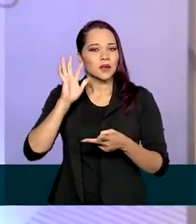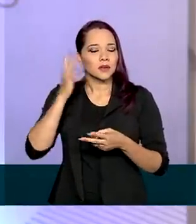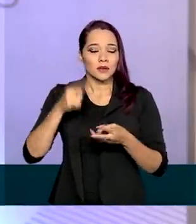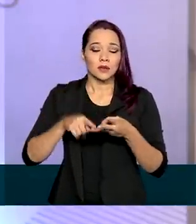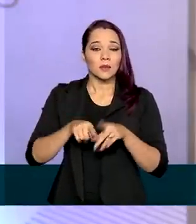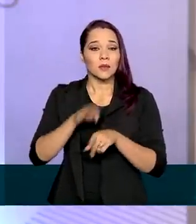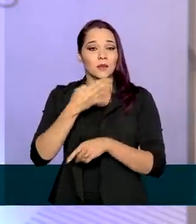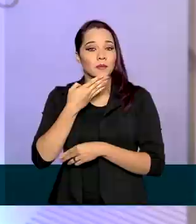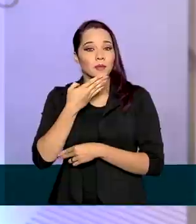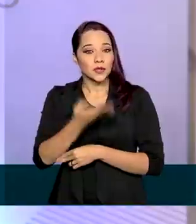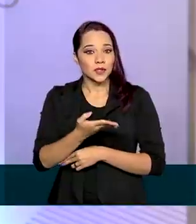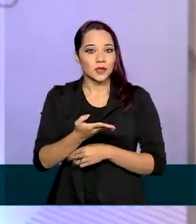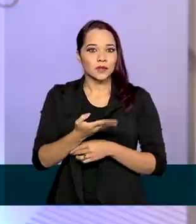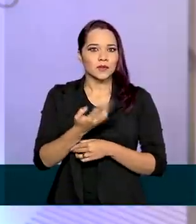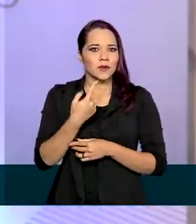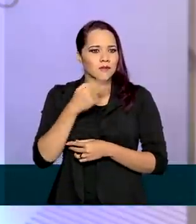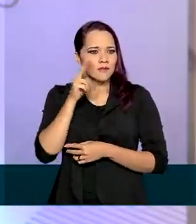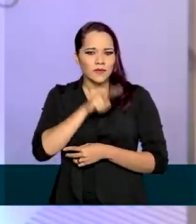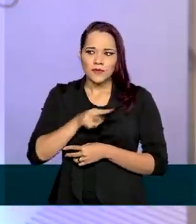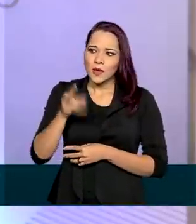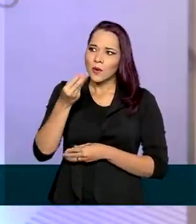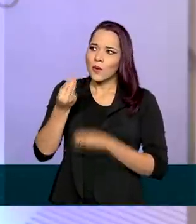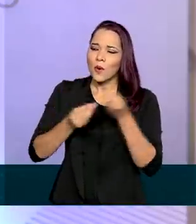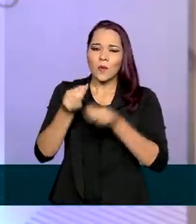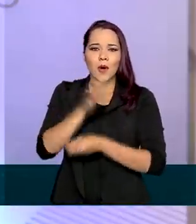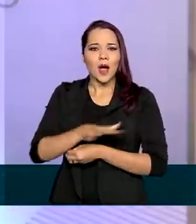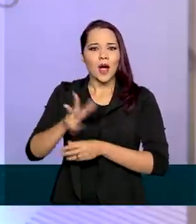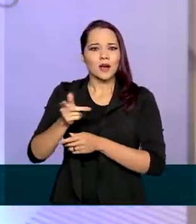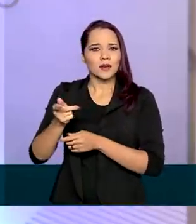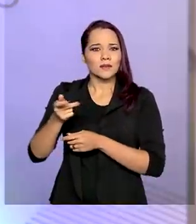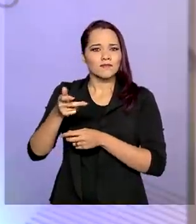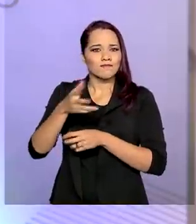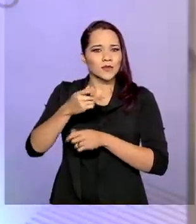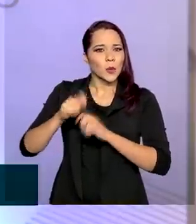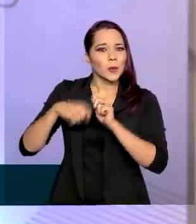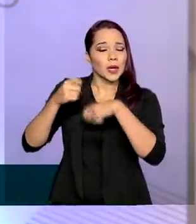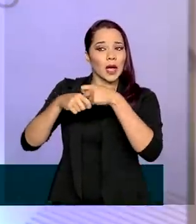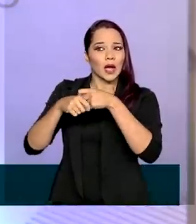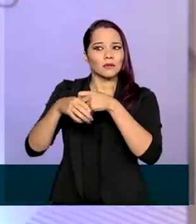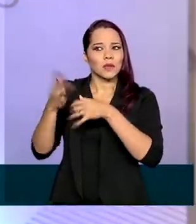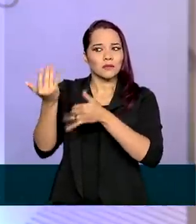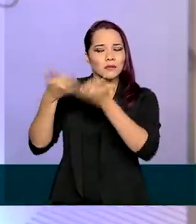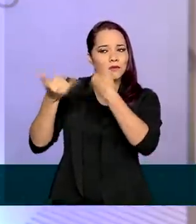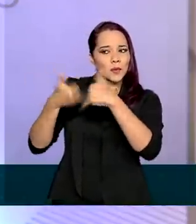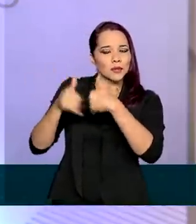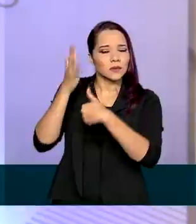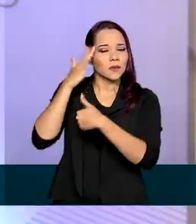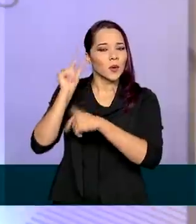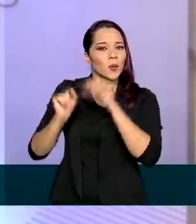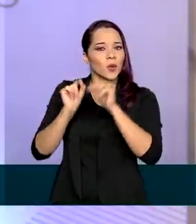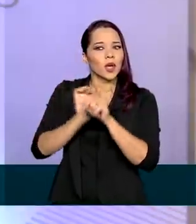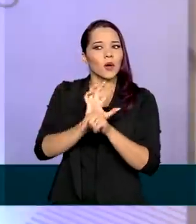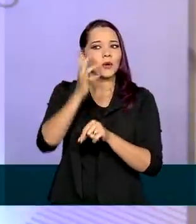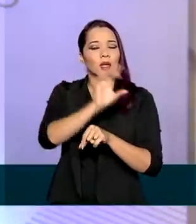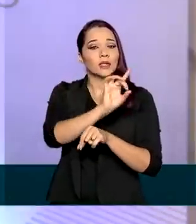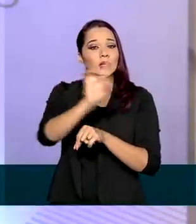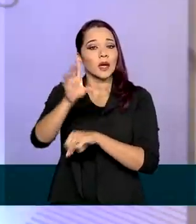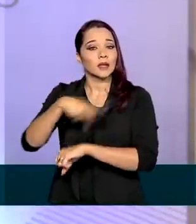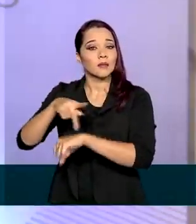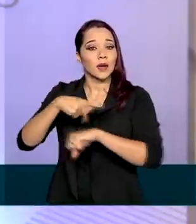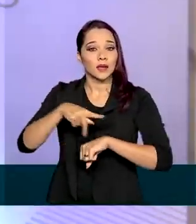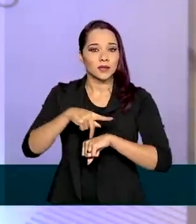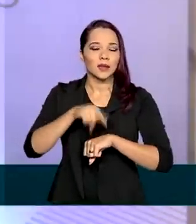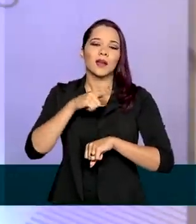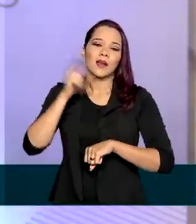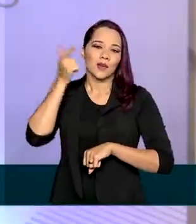pedidos, olhar o mercado, trazer as informações de perto do que acontece em cada país. E essa